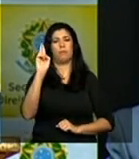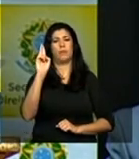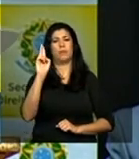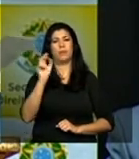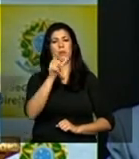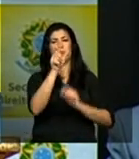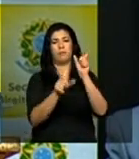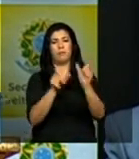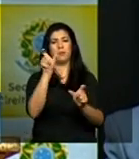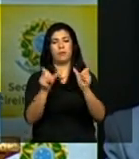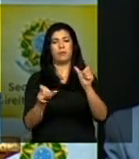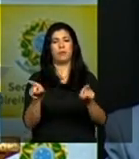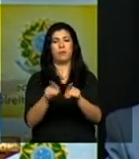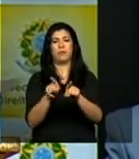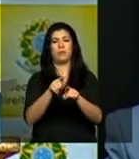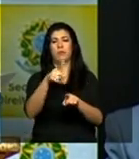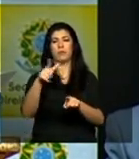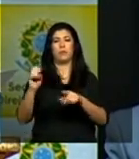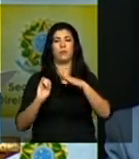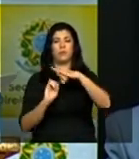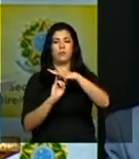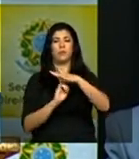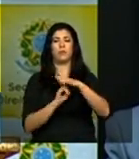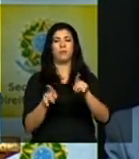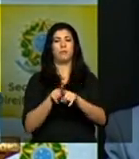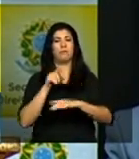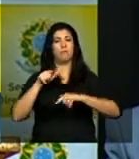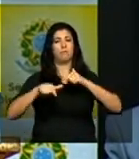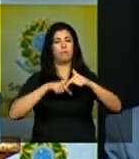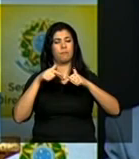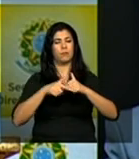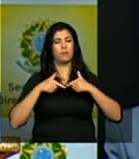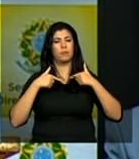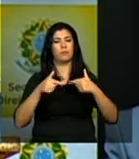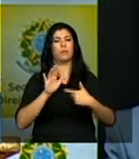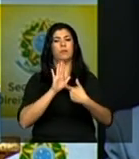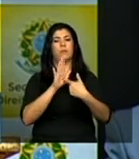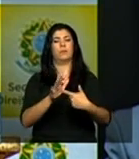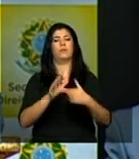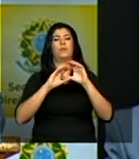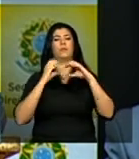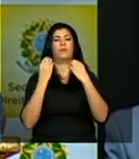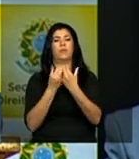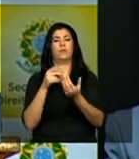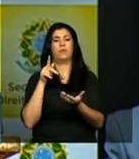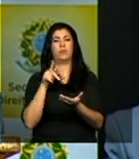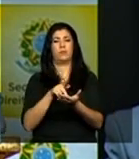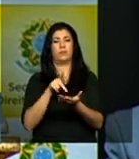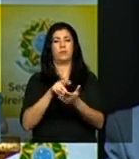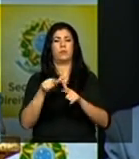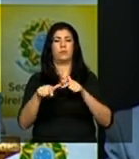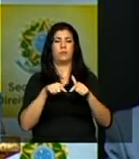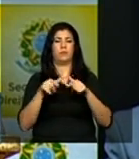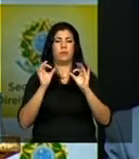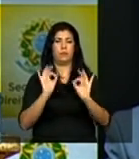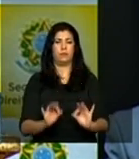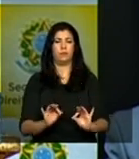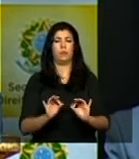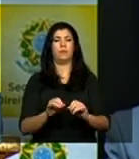civil e instituições que atuam na memória verdade e justiça eu não poderia deixar de